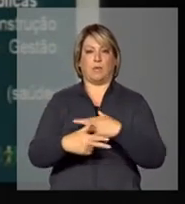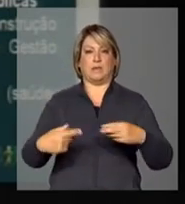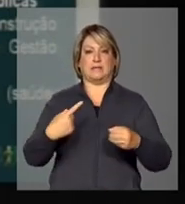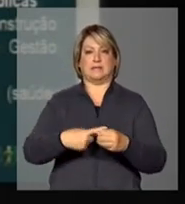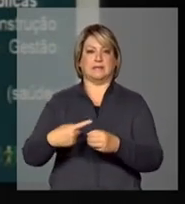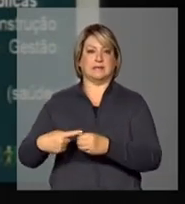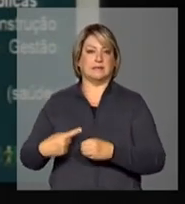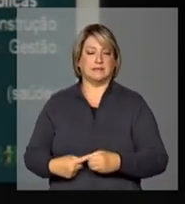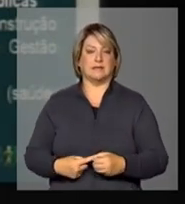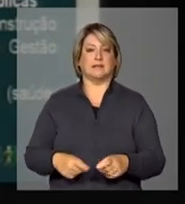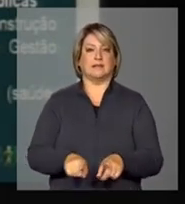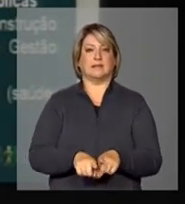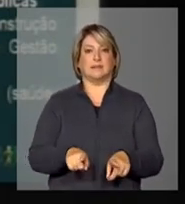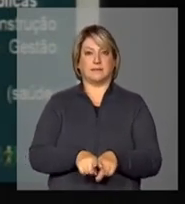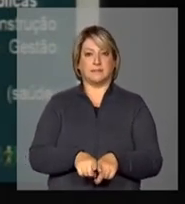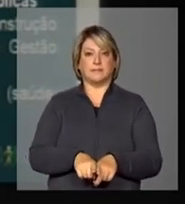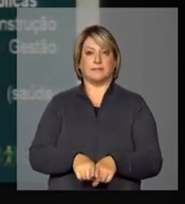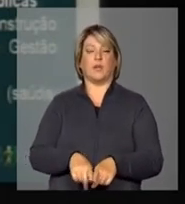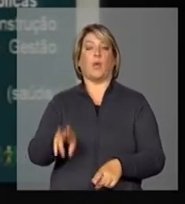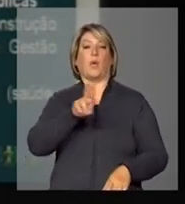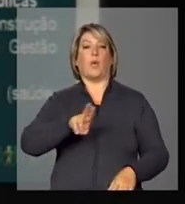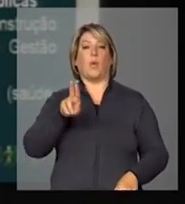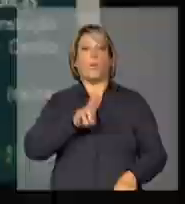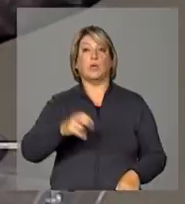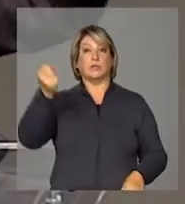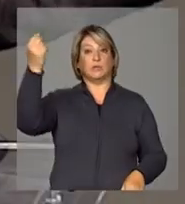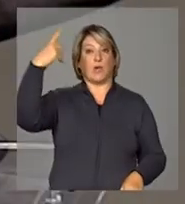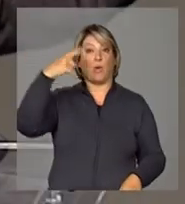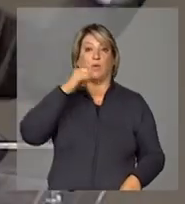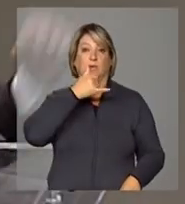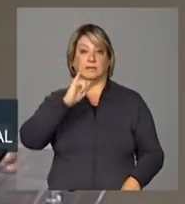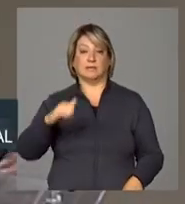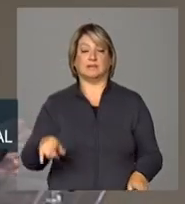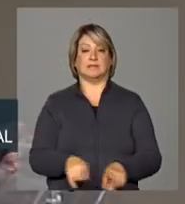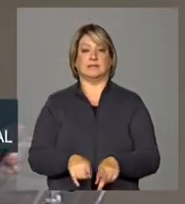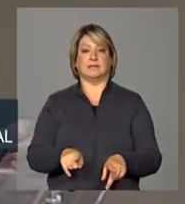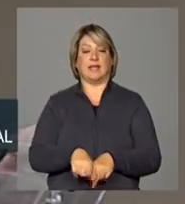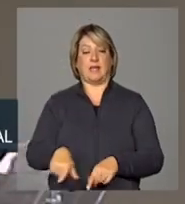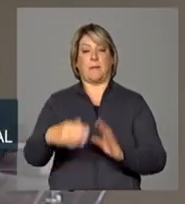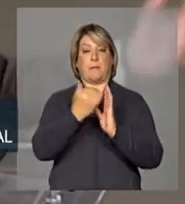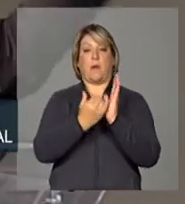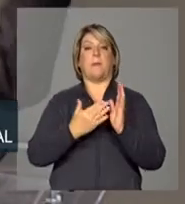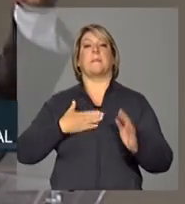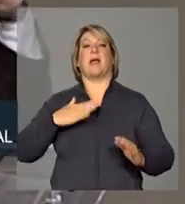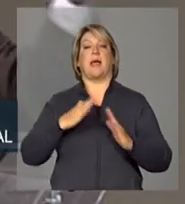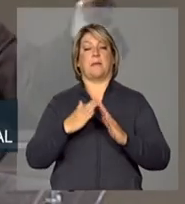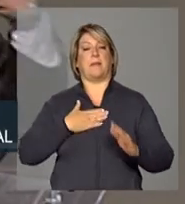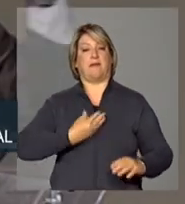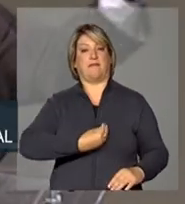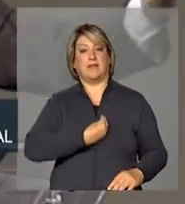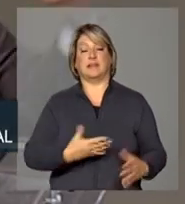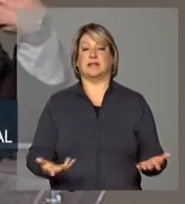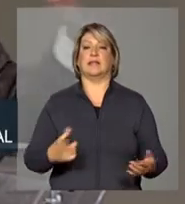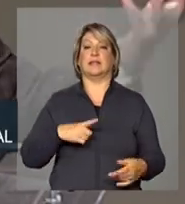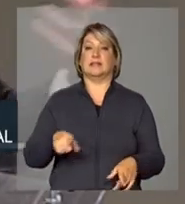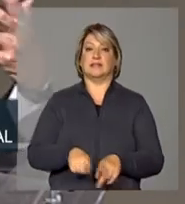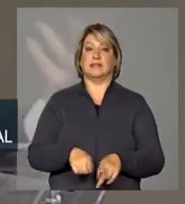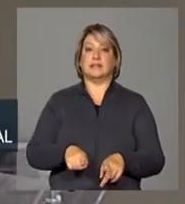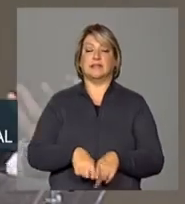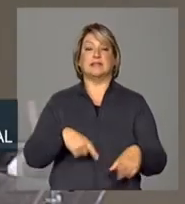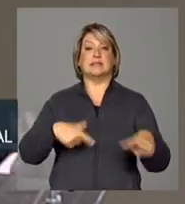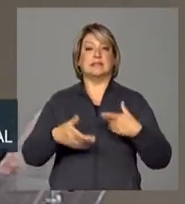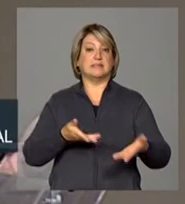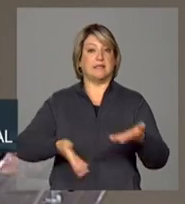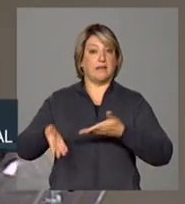sustentável, o uso de energia solar, por exemplo, no programa Minha Casa Minha Vida, serviços de gestão